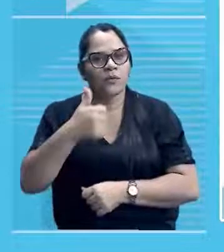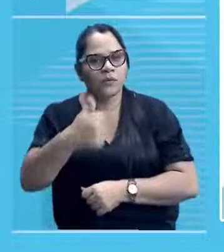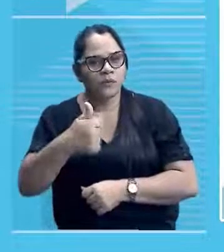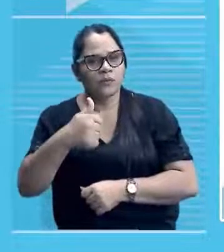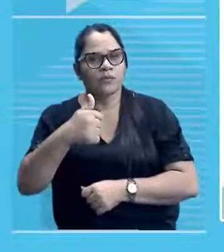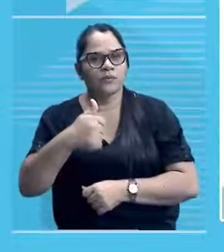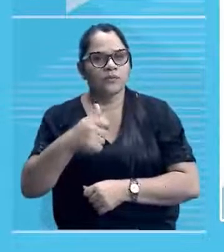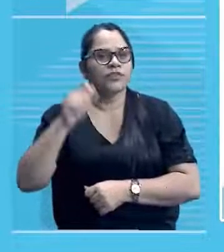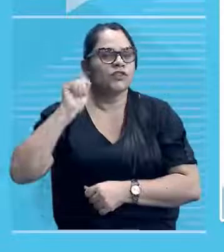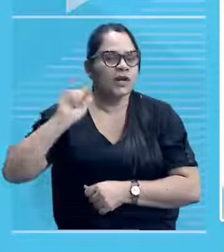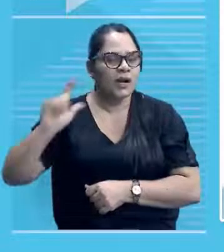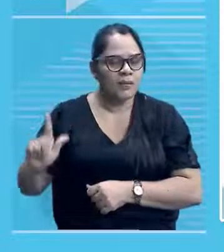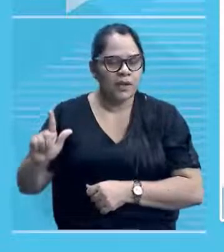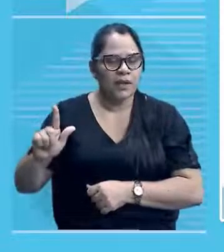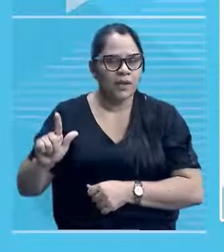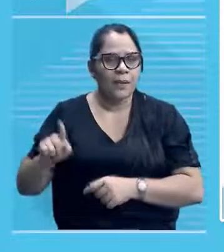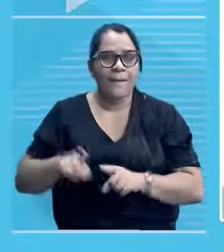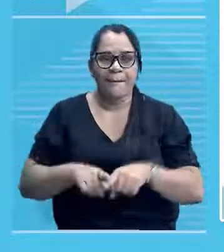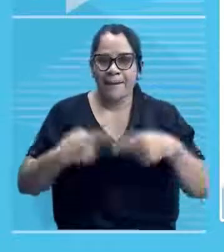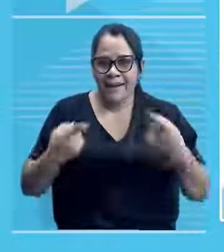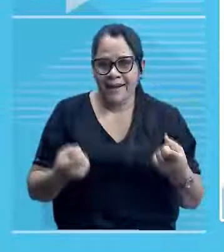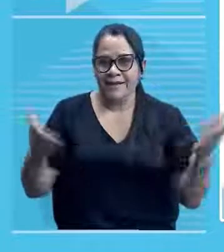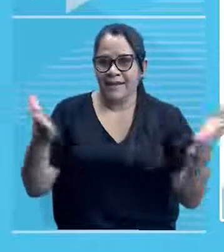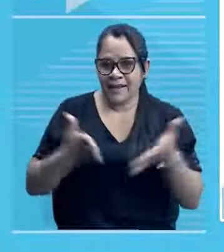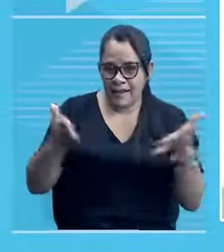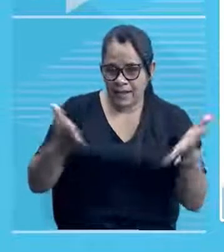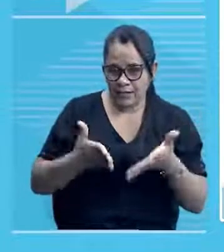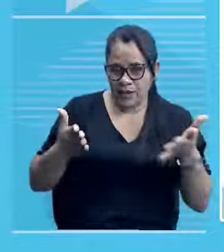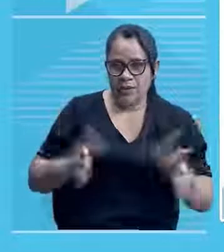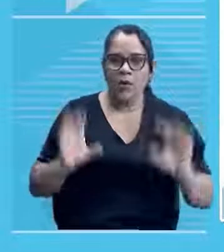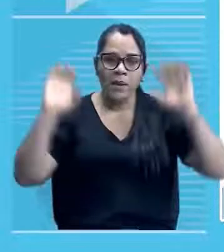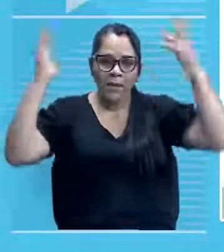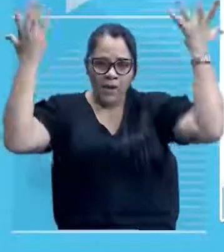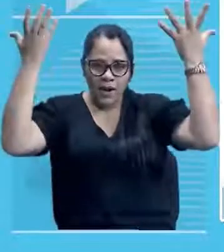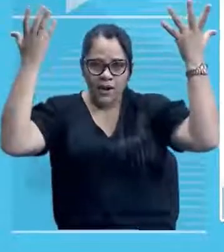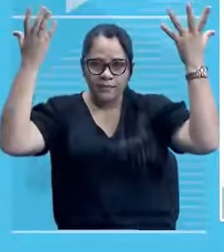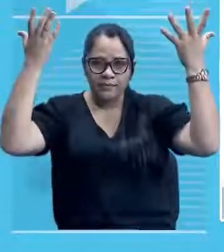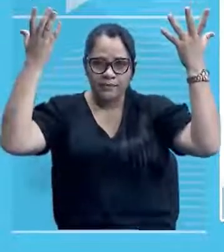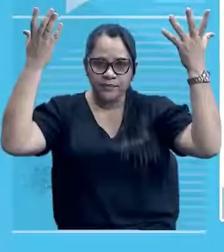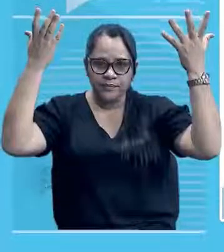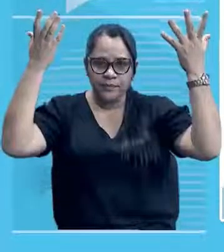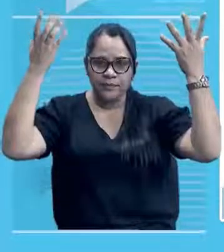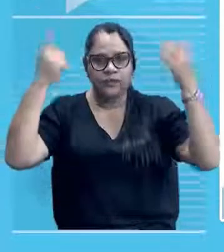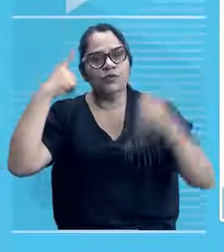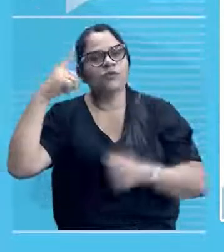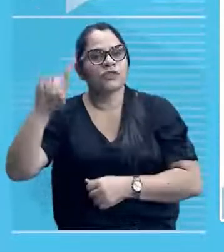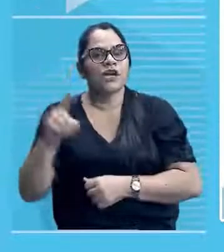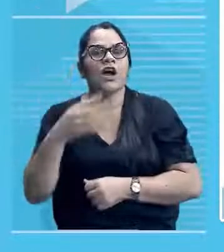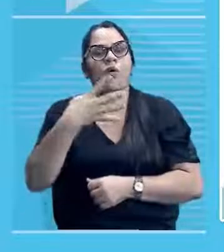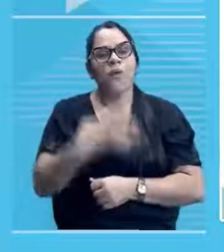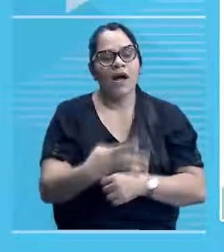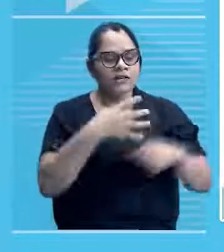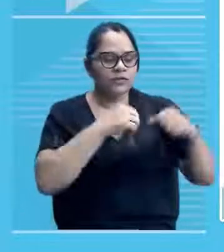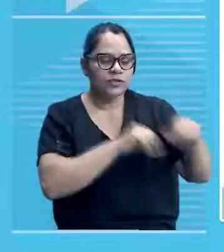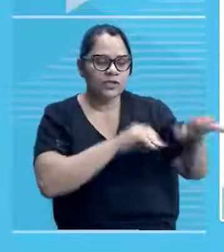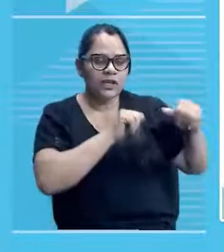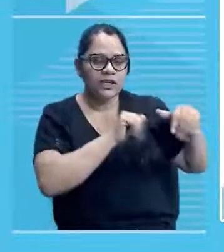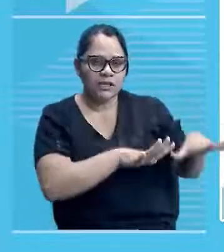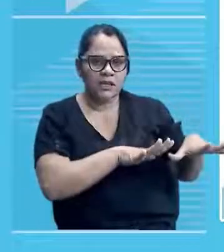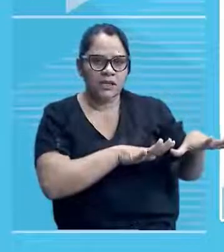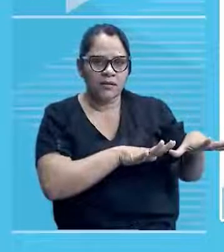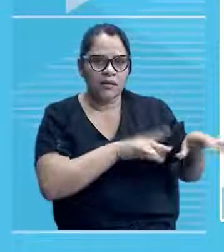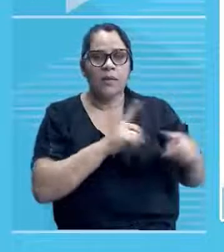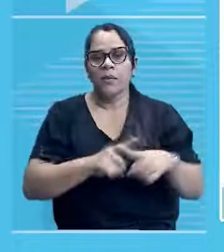comemorar no dia 4 de setembro, né? Exatamente em decorrência, né? Da data ter sido